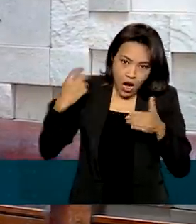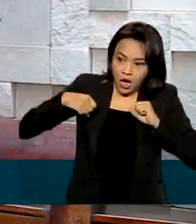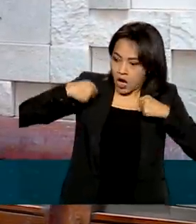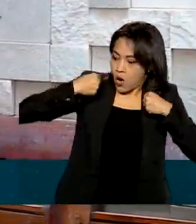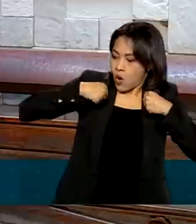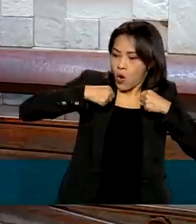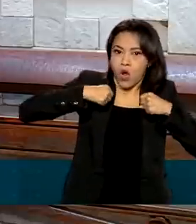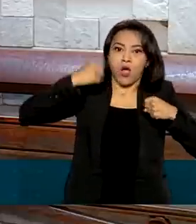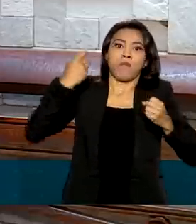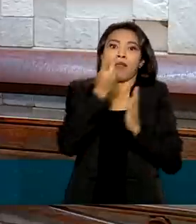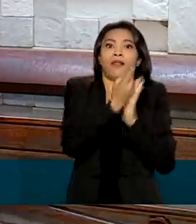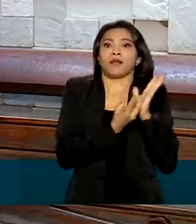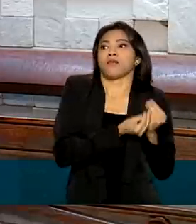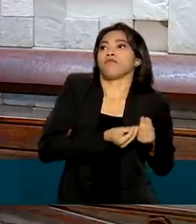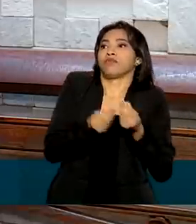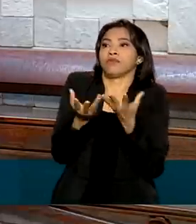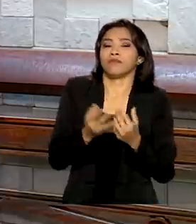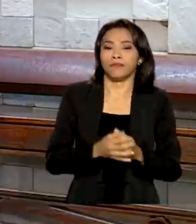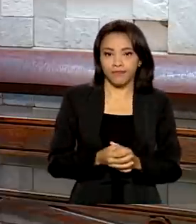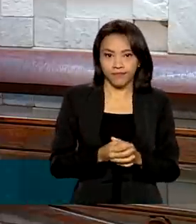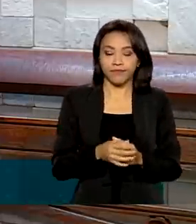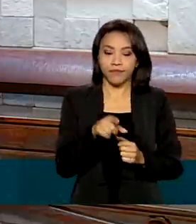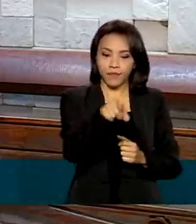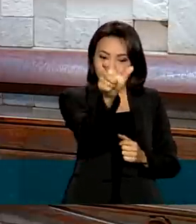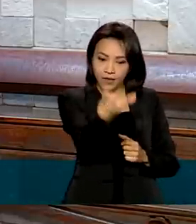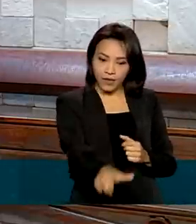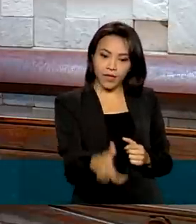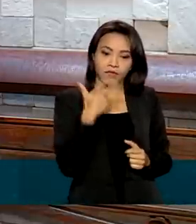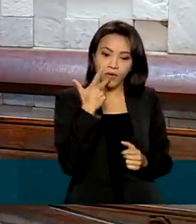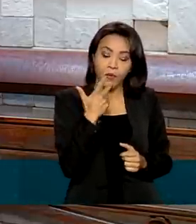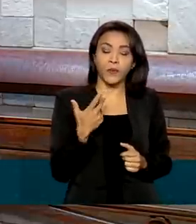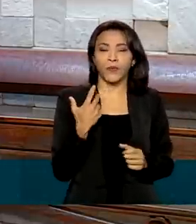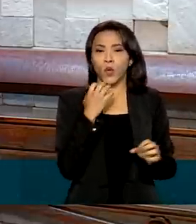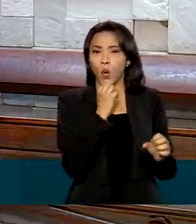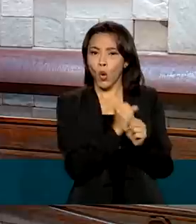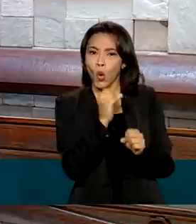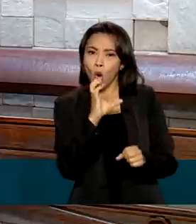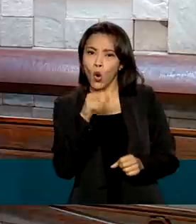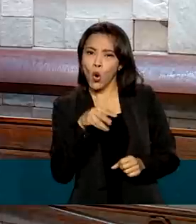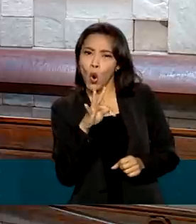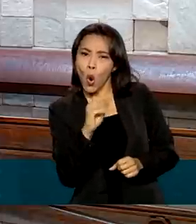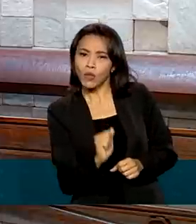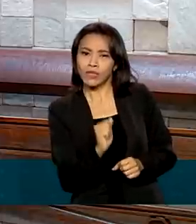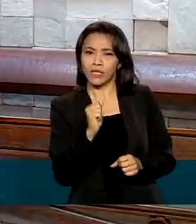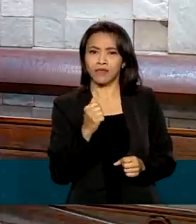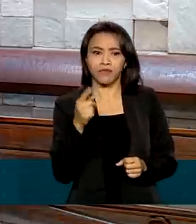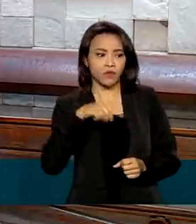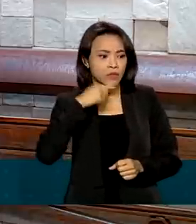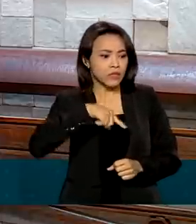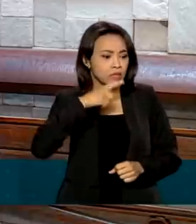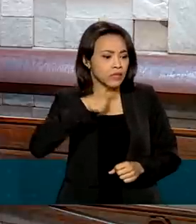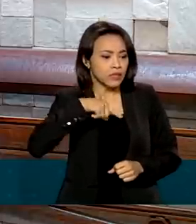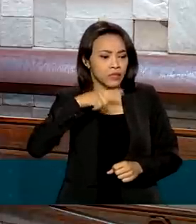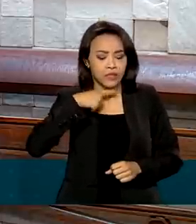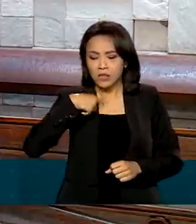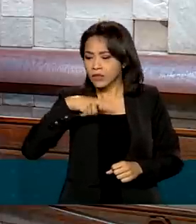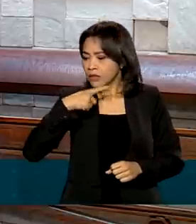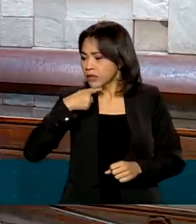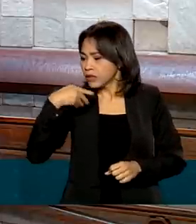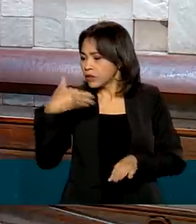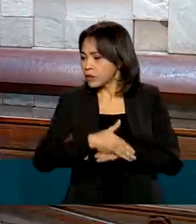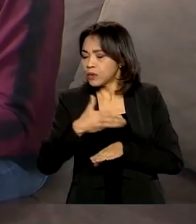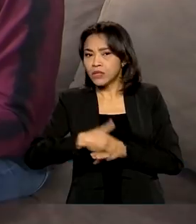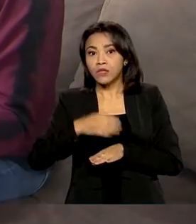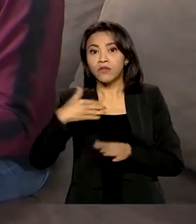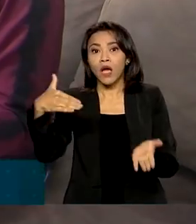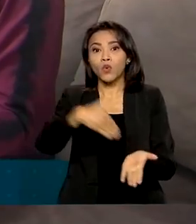último dia. Alguns informes de rendimento de contas que encerrei, tive dificuldade de ter acesso a informes, só consegui tirar na última